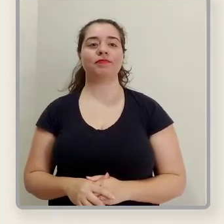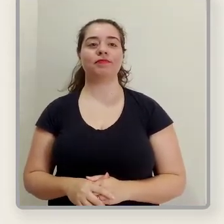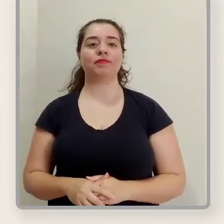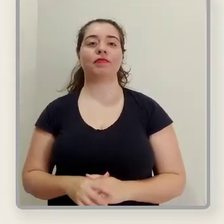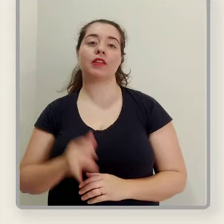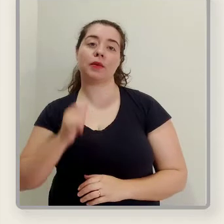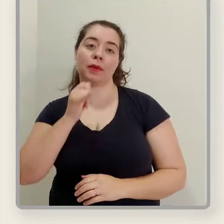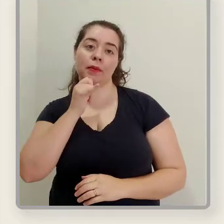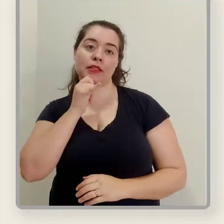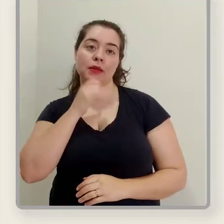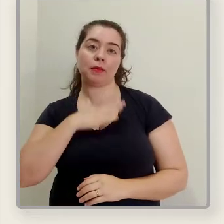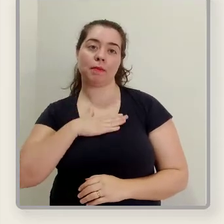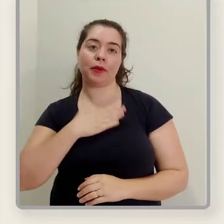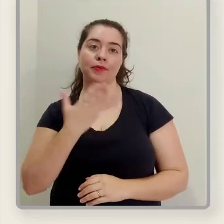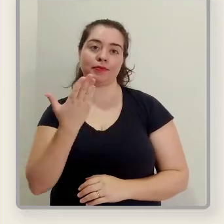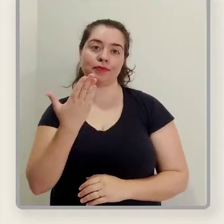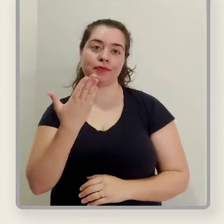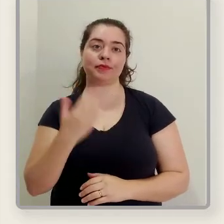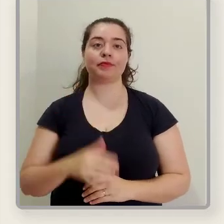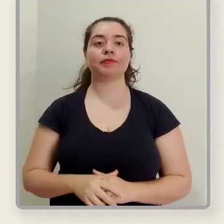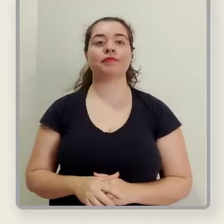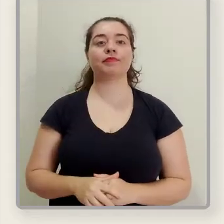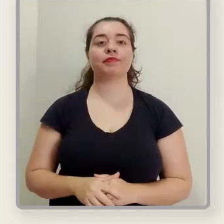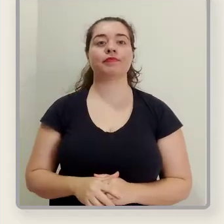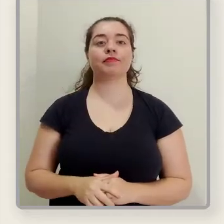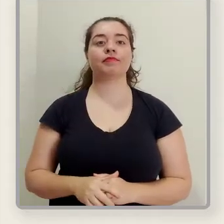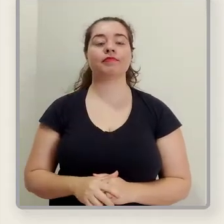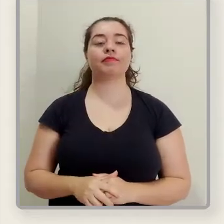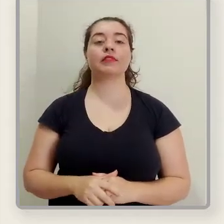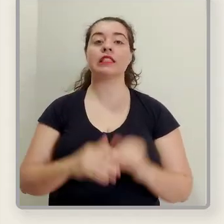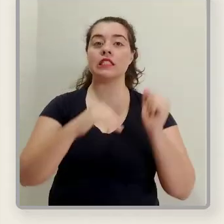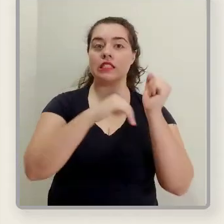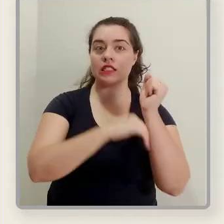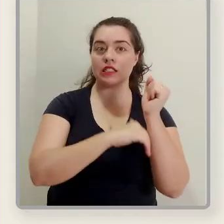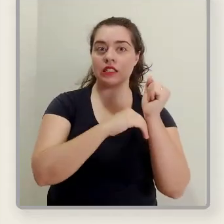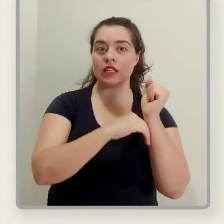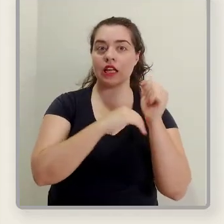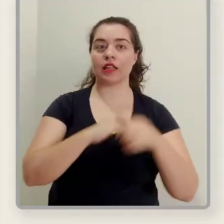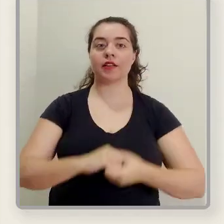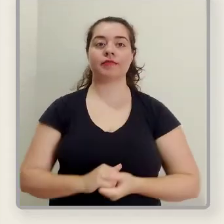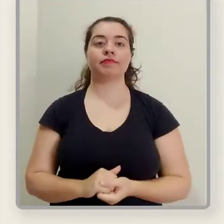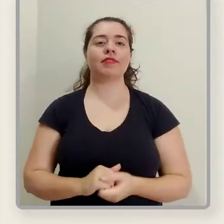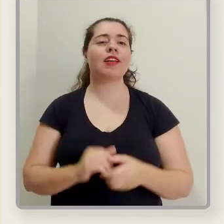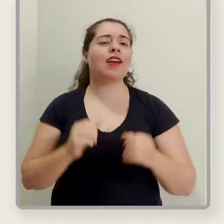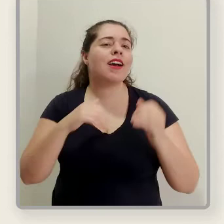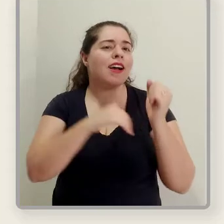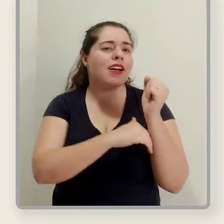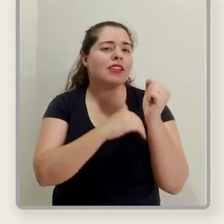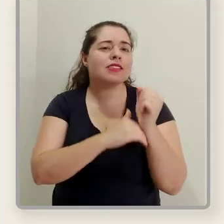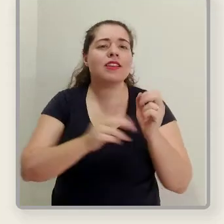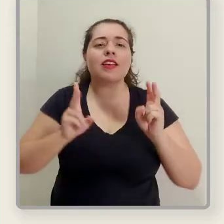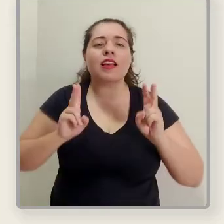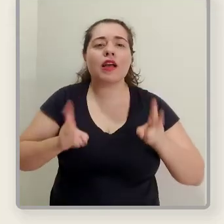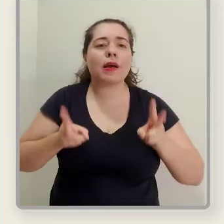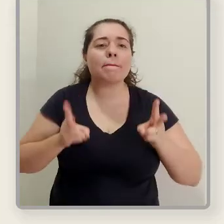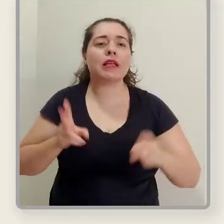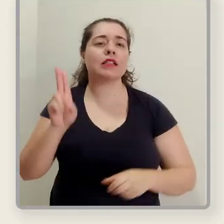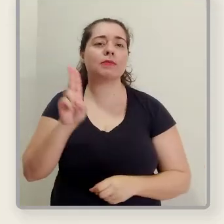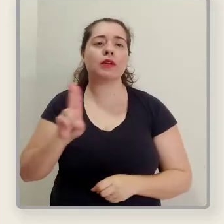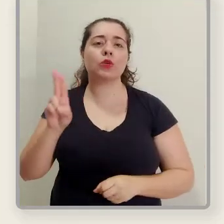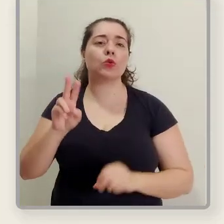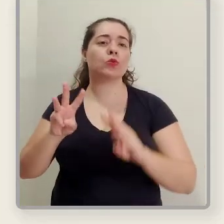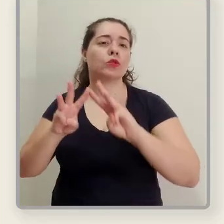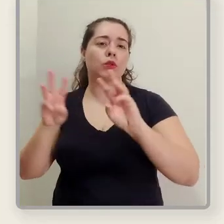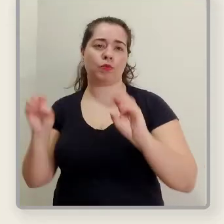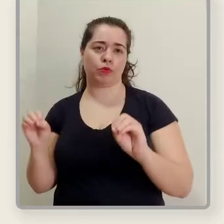no meu caso, é este. Entrar com a senha, que é a mesma utilizada no